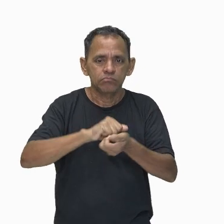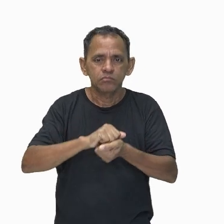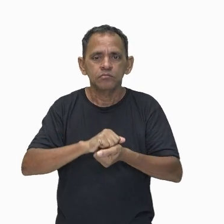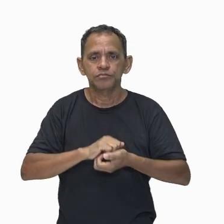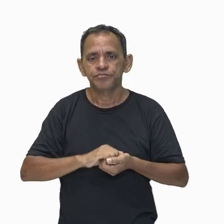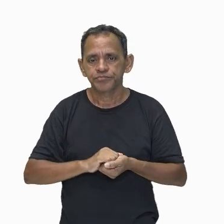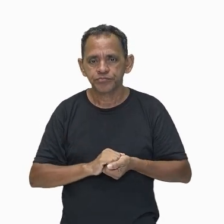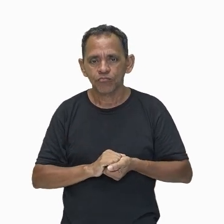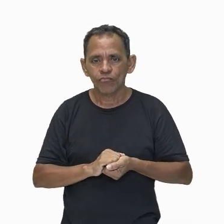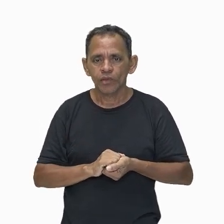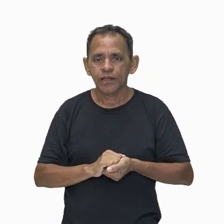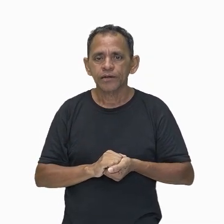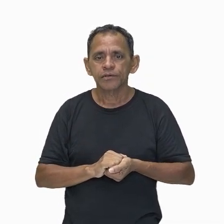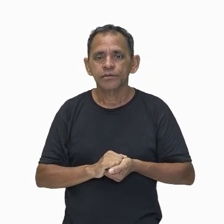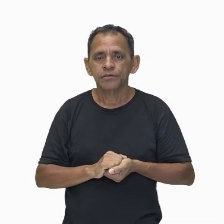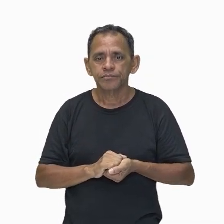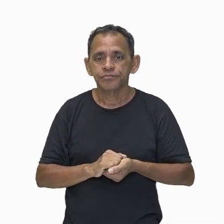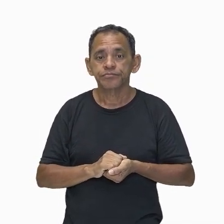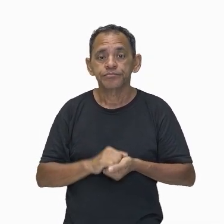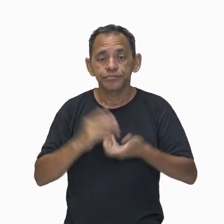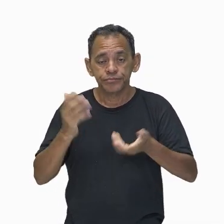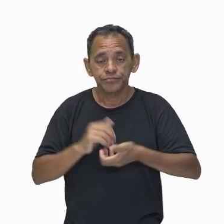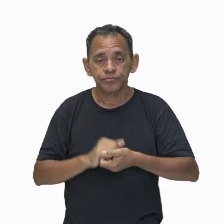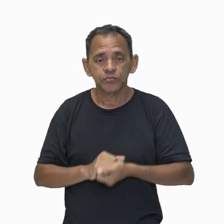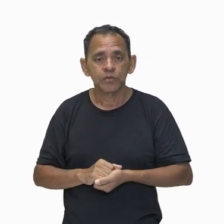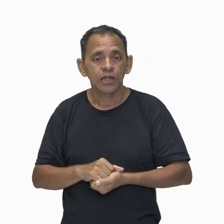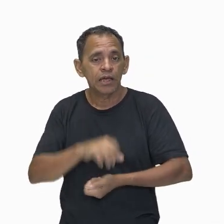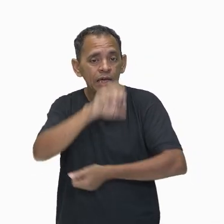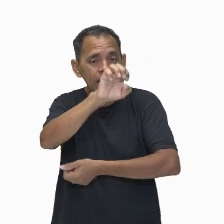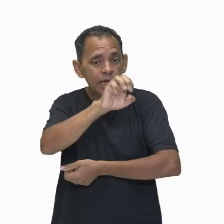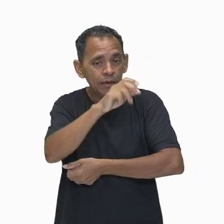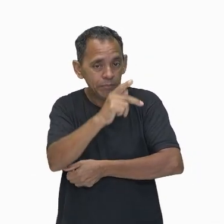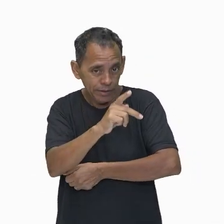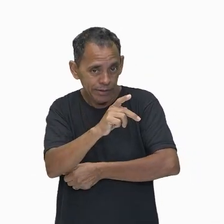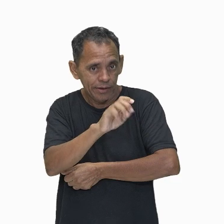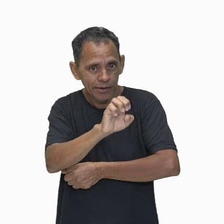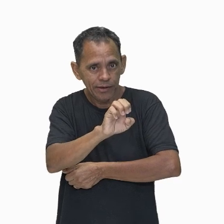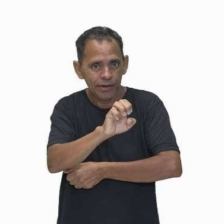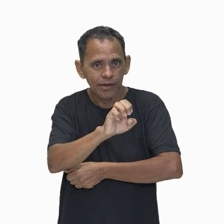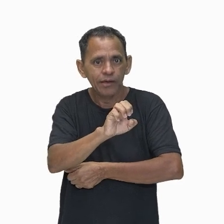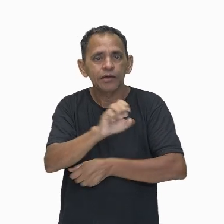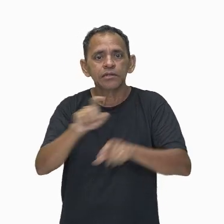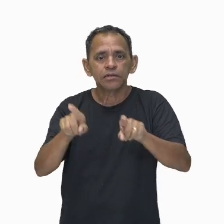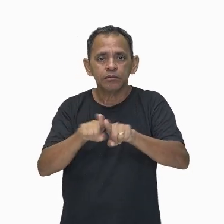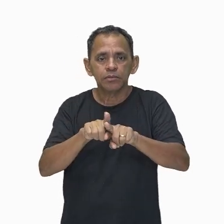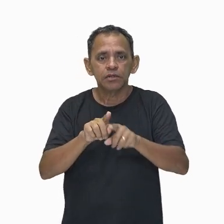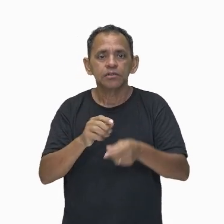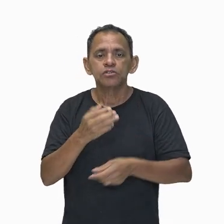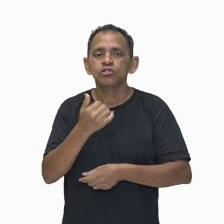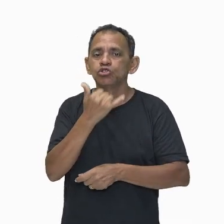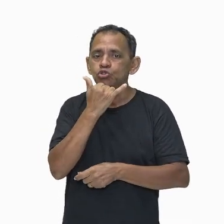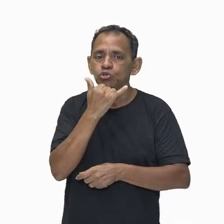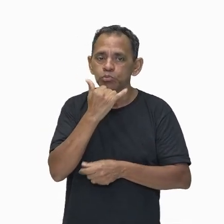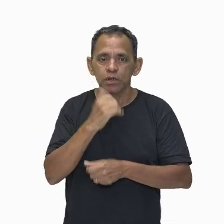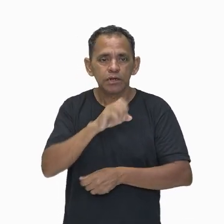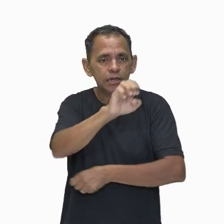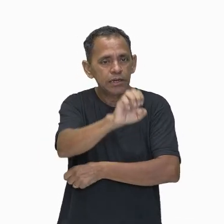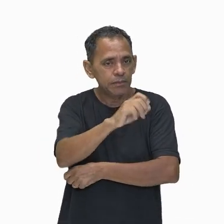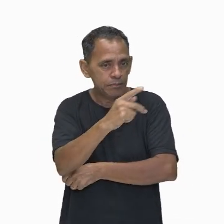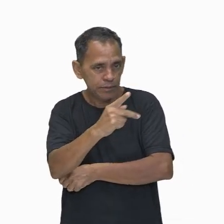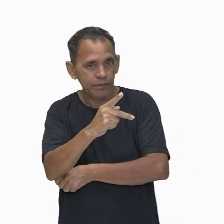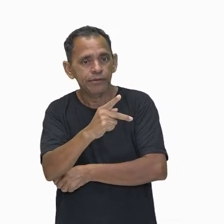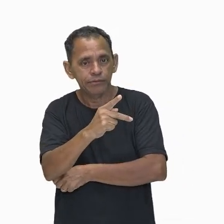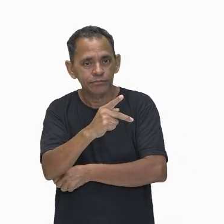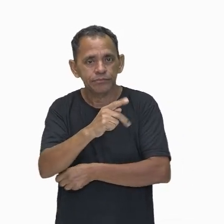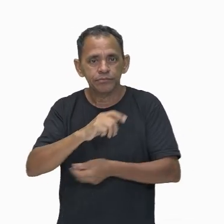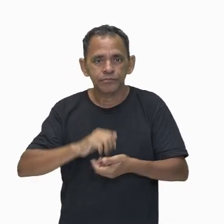caso, o EP é a energia potencial elástica, tá? O Ka é a constante elástica da mola. E o X